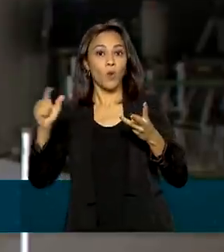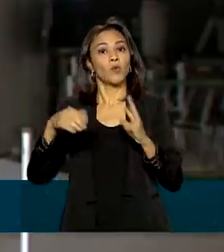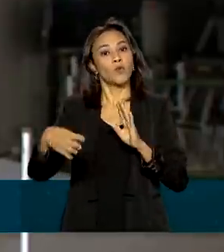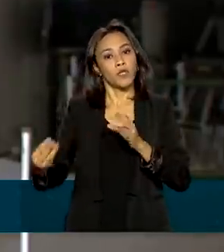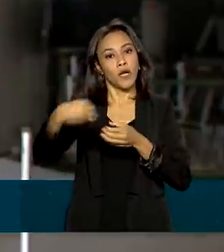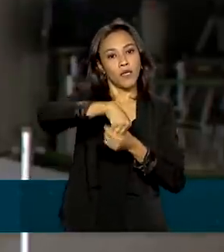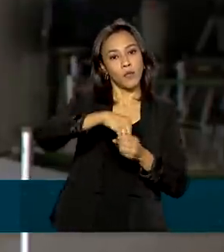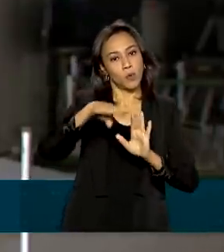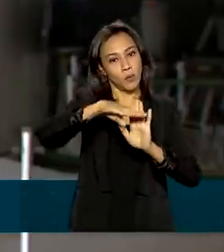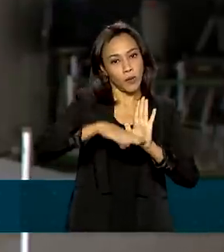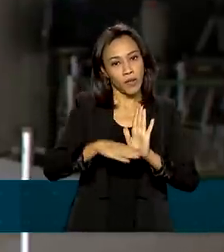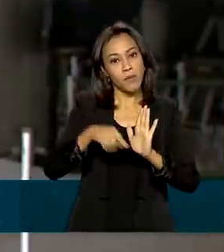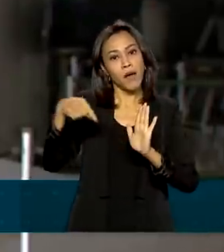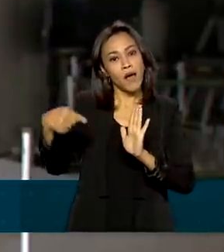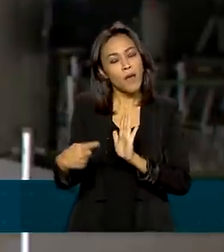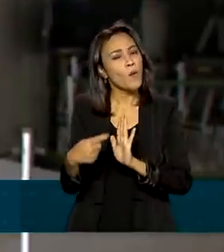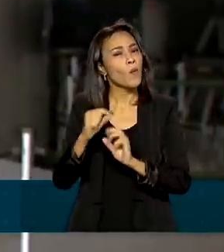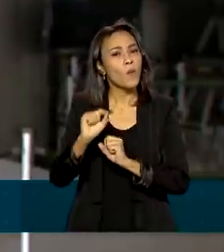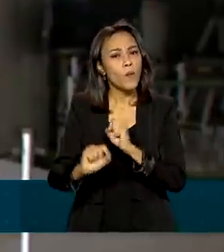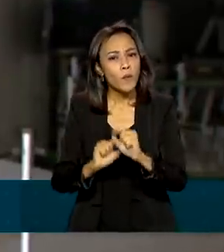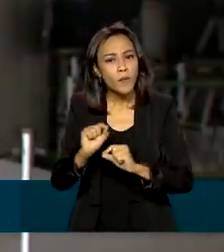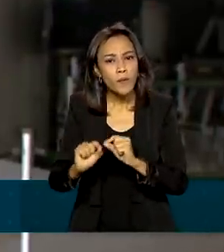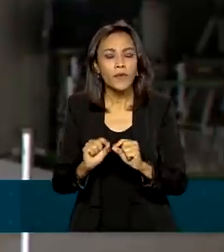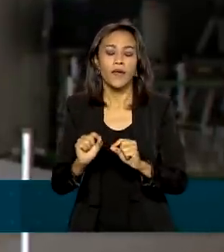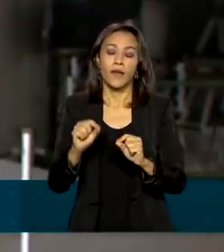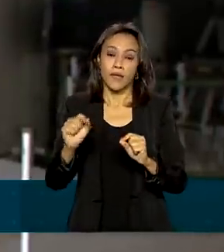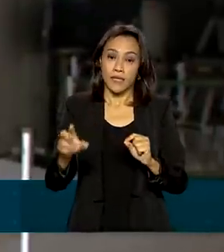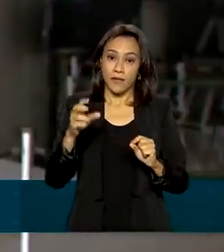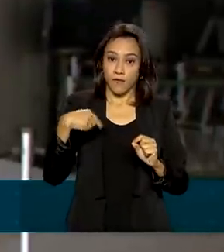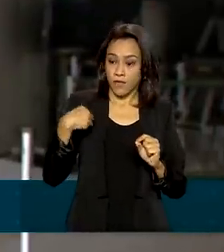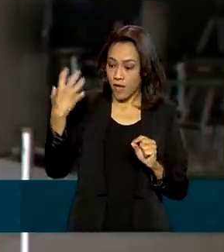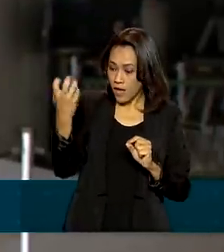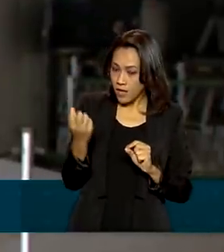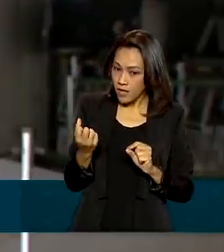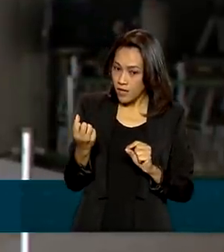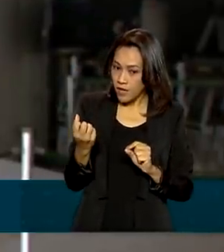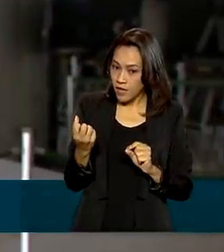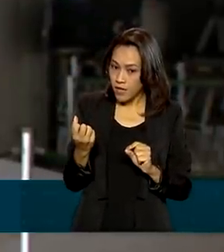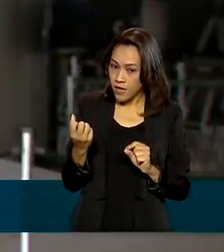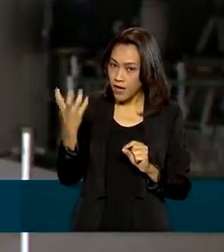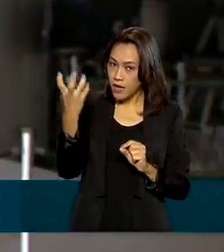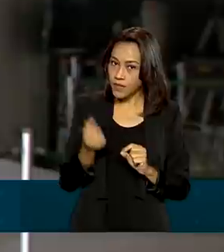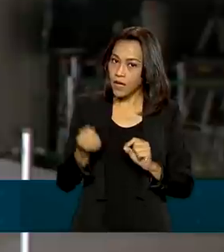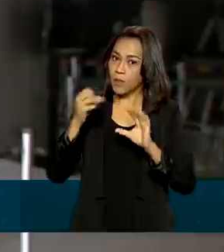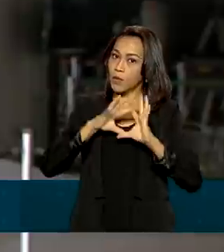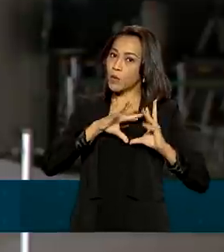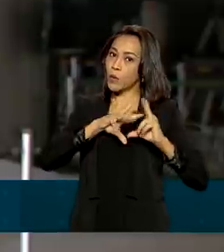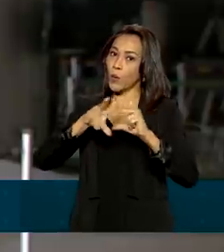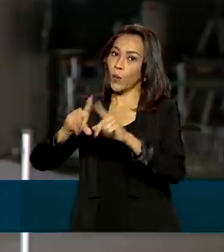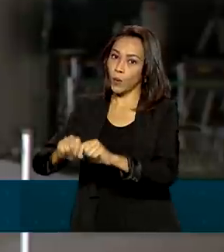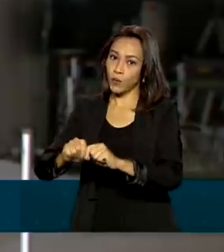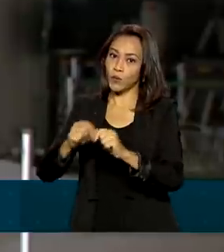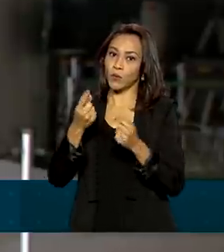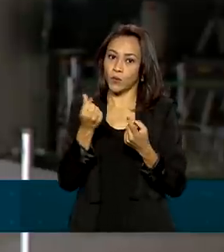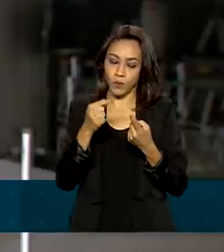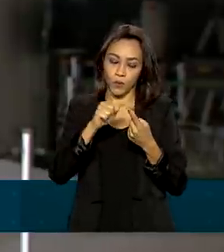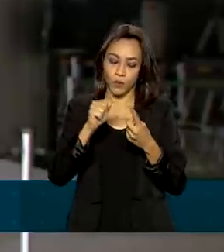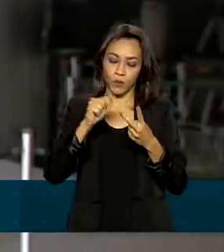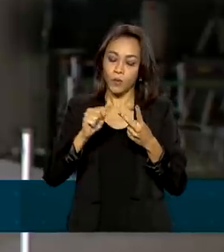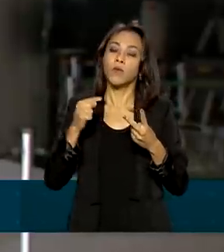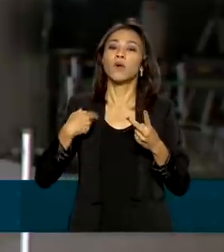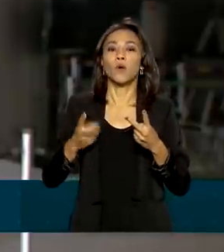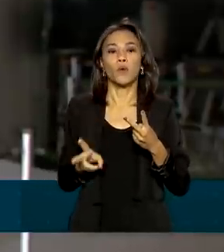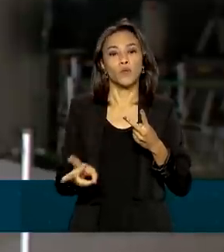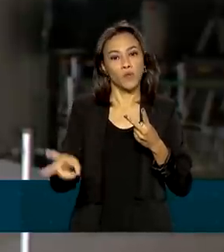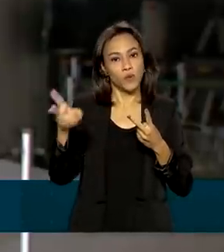Benefício de Superação da Extrema Pobreza, que funciona assim, né? Se após receber todos os benefícios anteriores, a família continua aí na